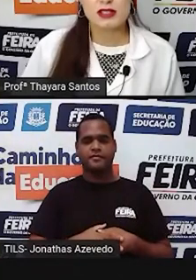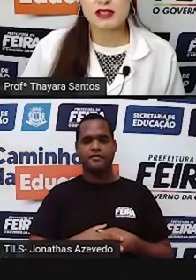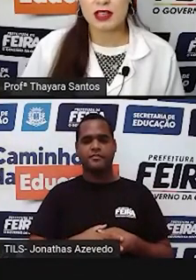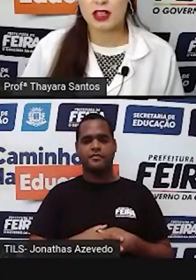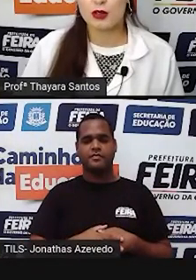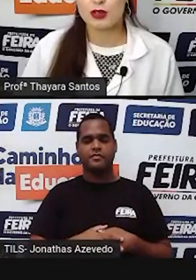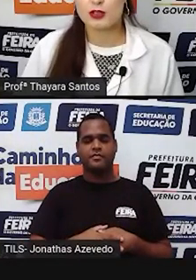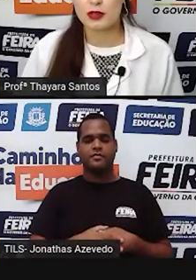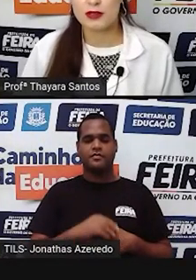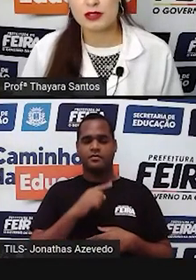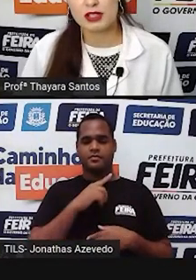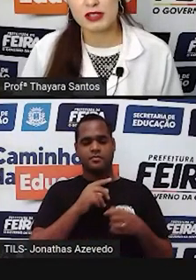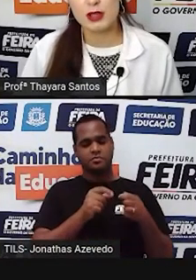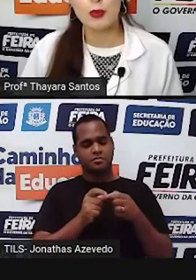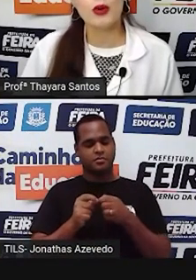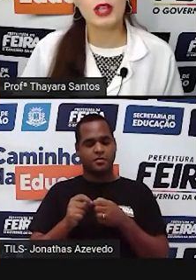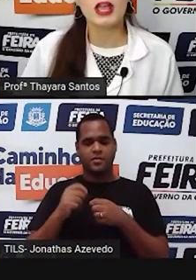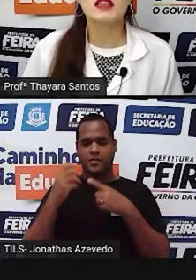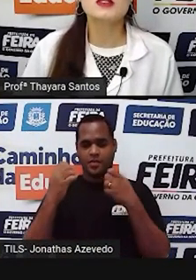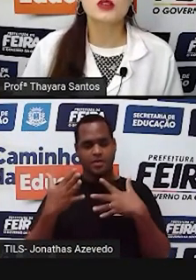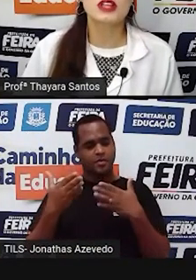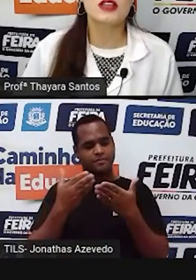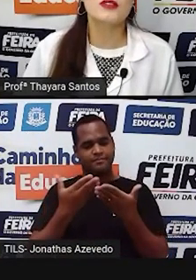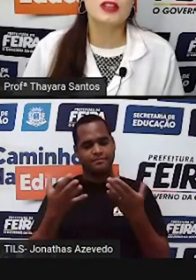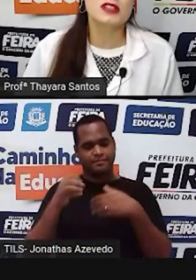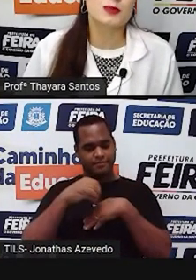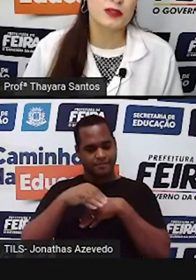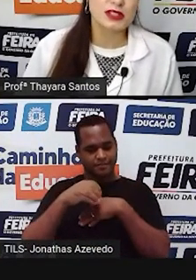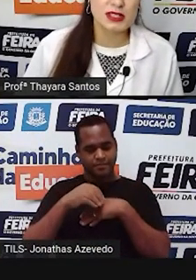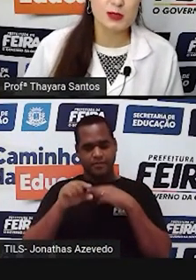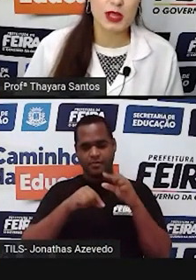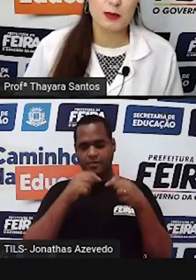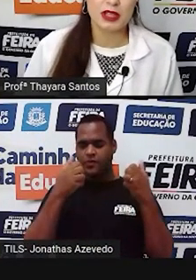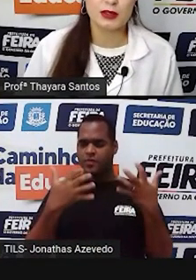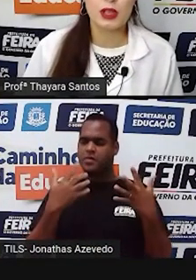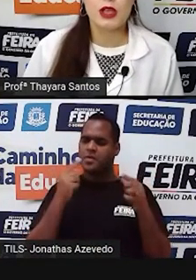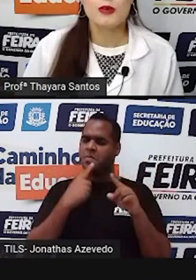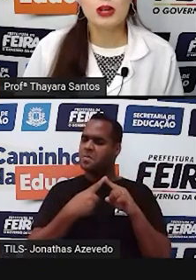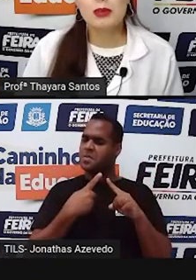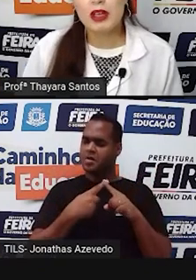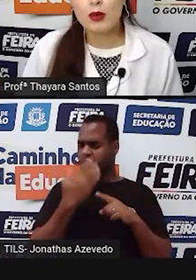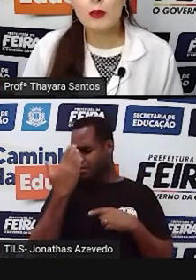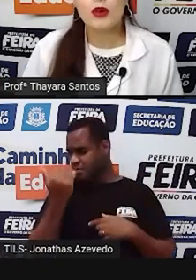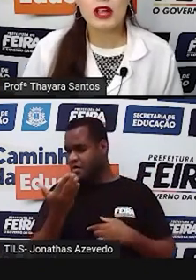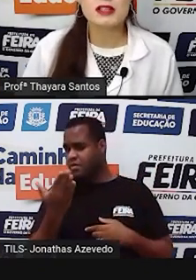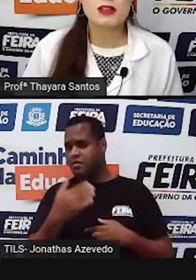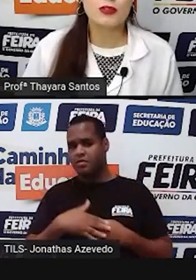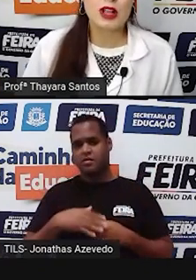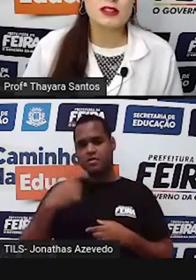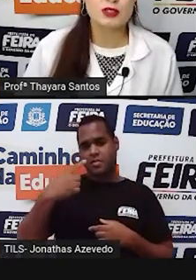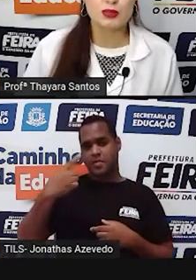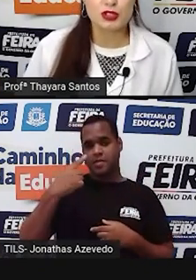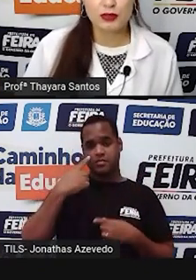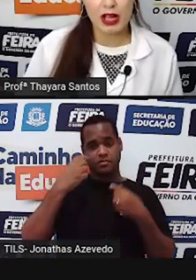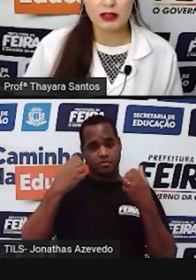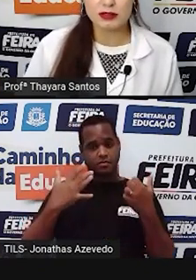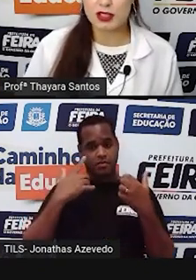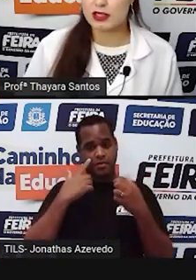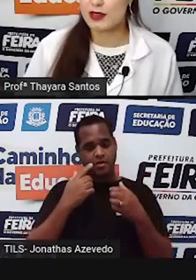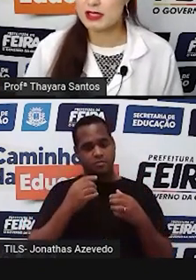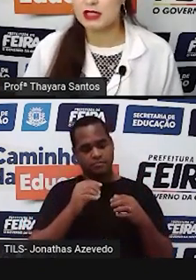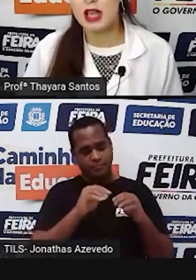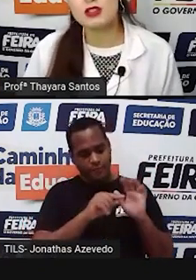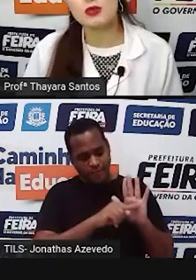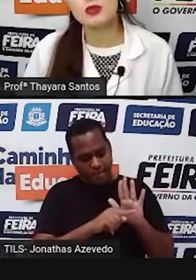são essas aqui que eu trouxe para vocês, né, por que escolher ervilhas para fazer esse experimento? Primeiro, porque elas são fáceis de cultivar.